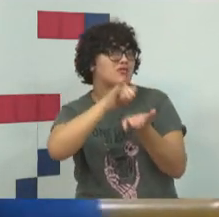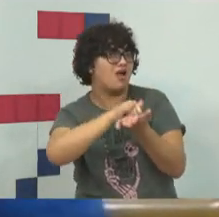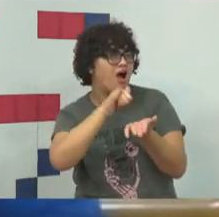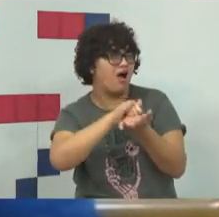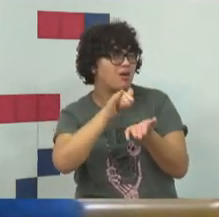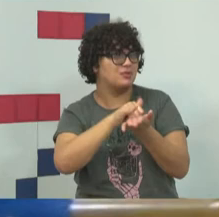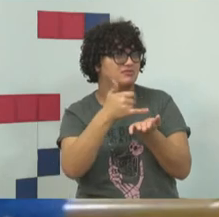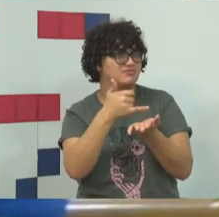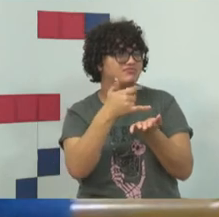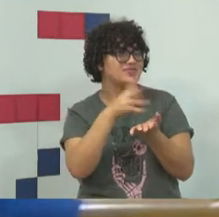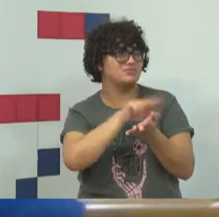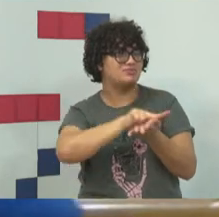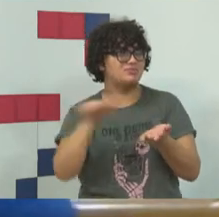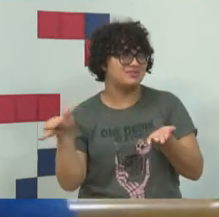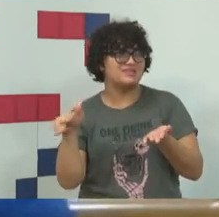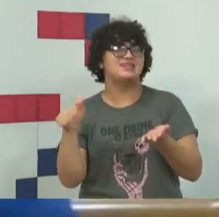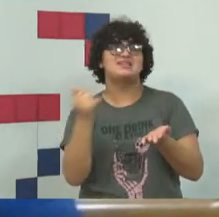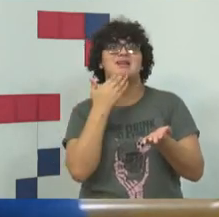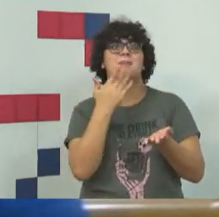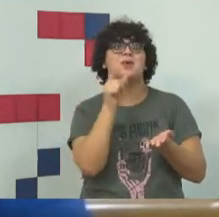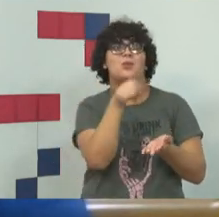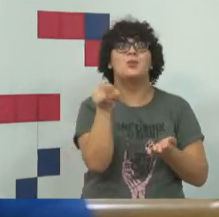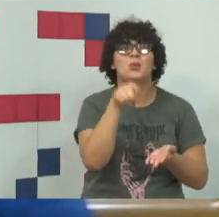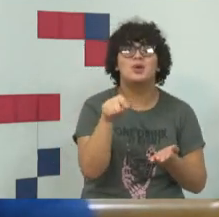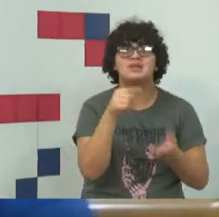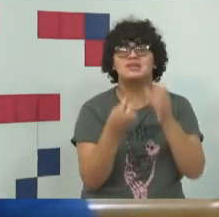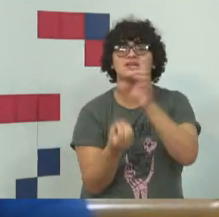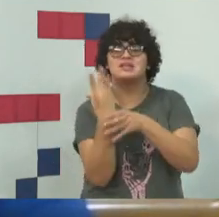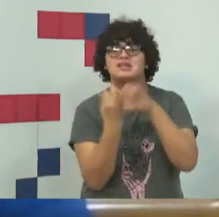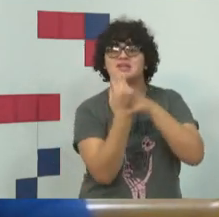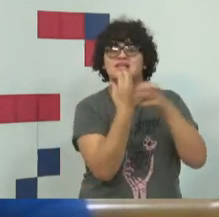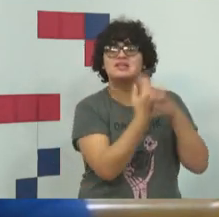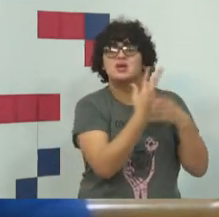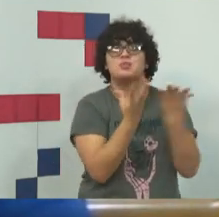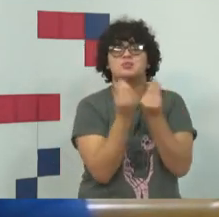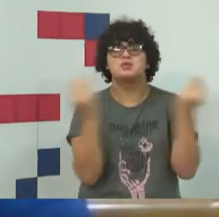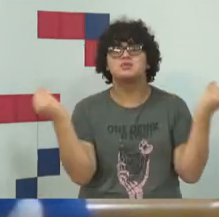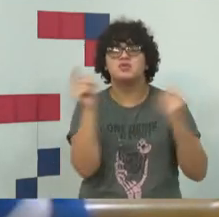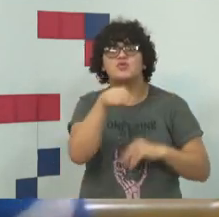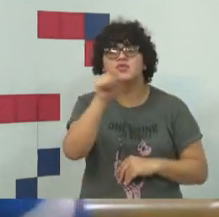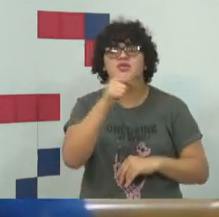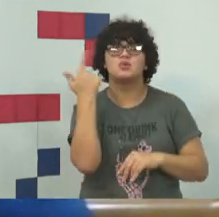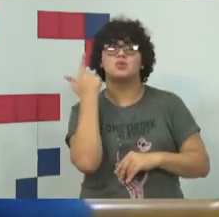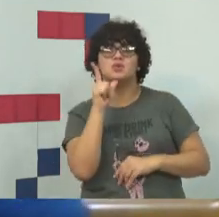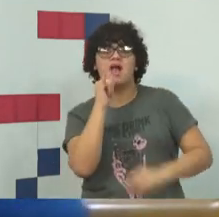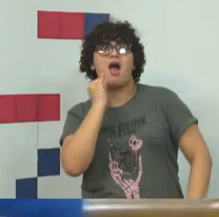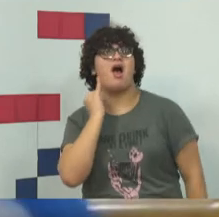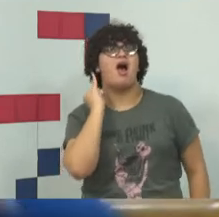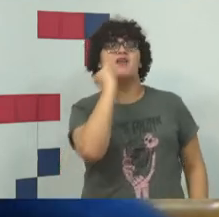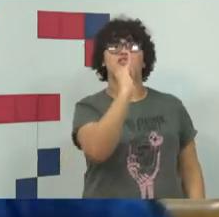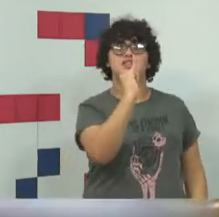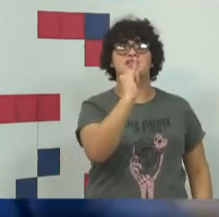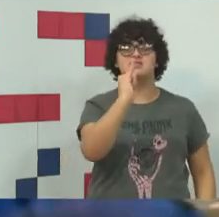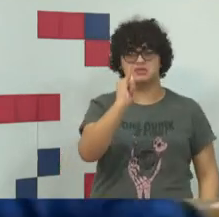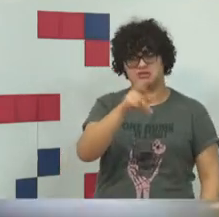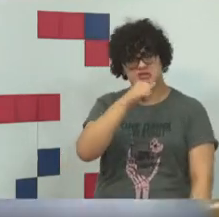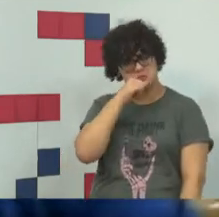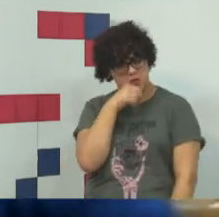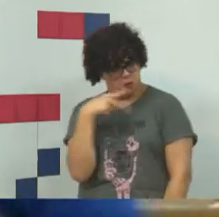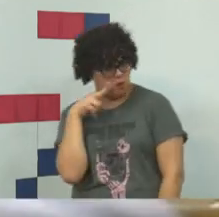etc, já criou algumas ferramentas para você, para você, de alguma forma, sinalizar, alguma,